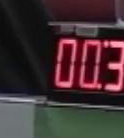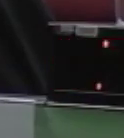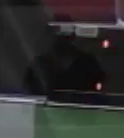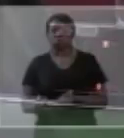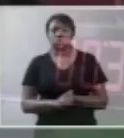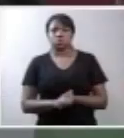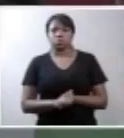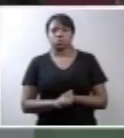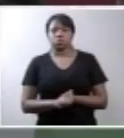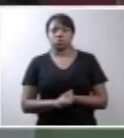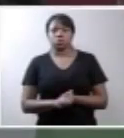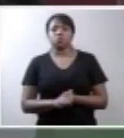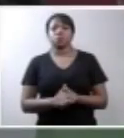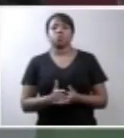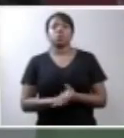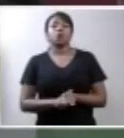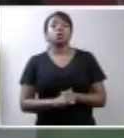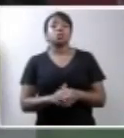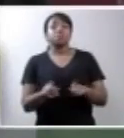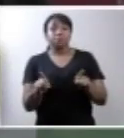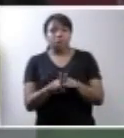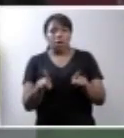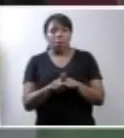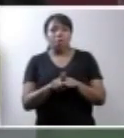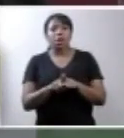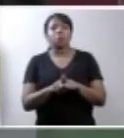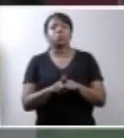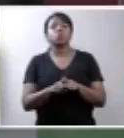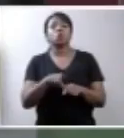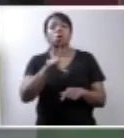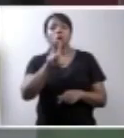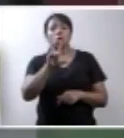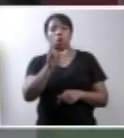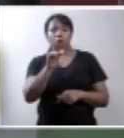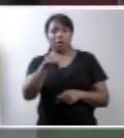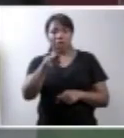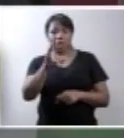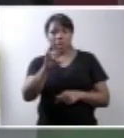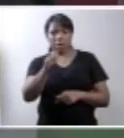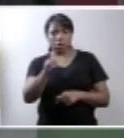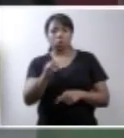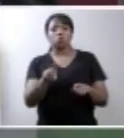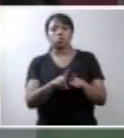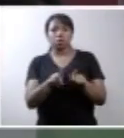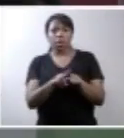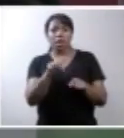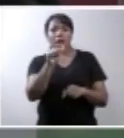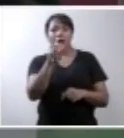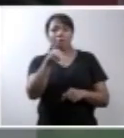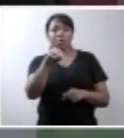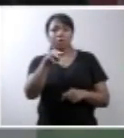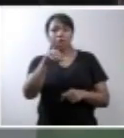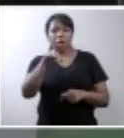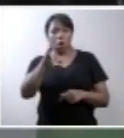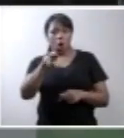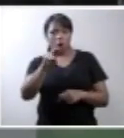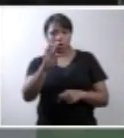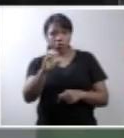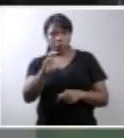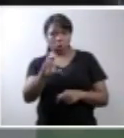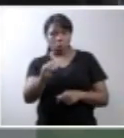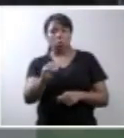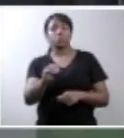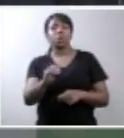ocorre a deterioração do cérebro pelo líquido amniótico essa divergência de dados o que acontece é o